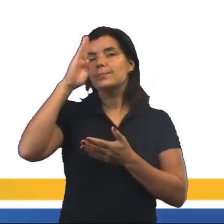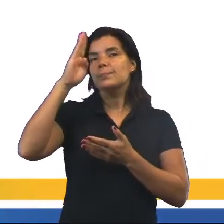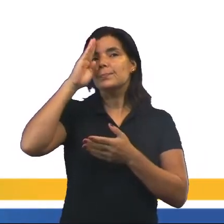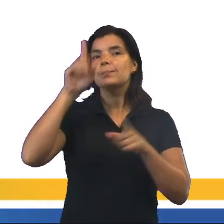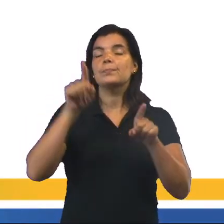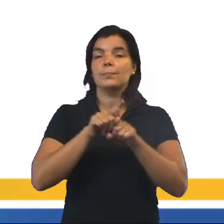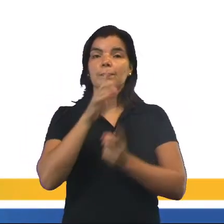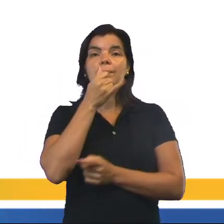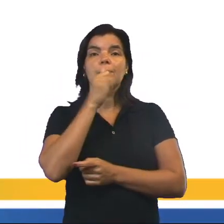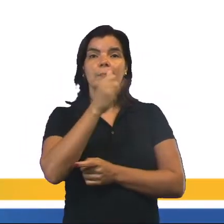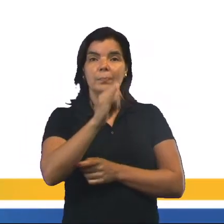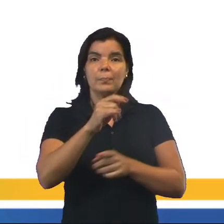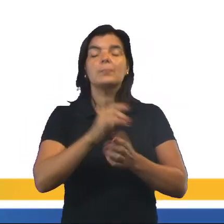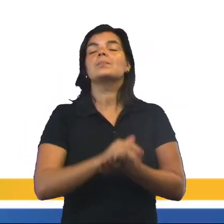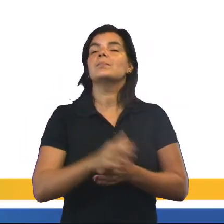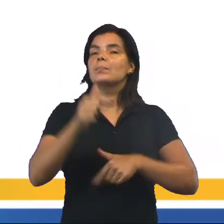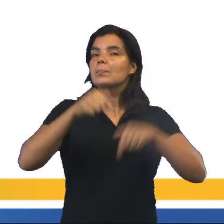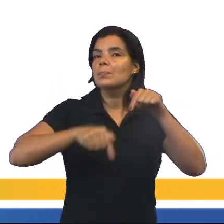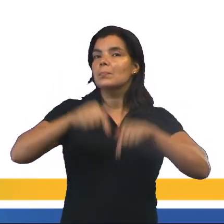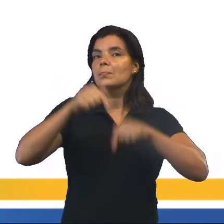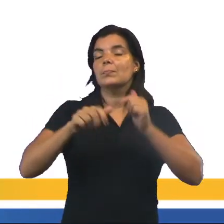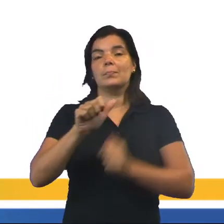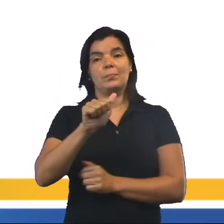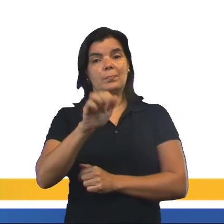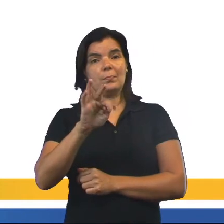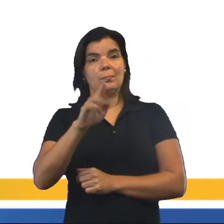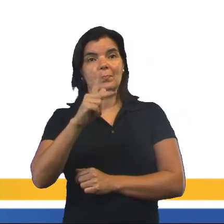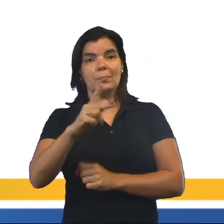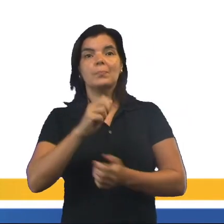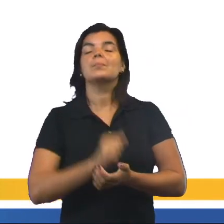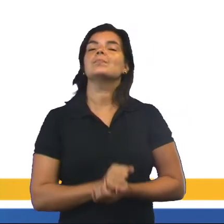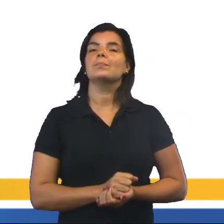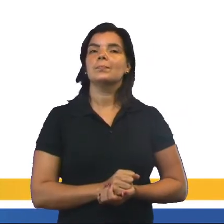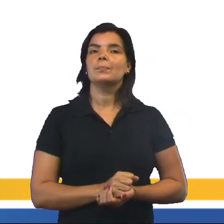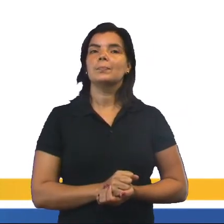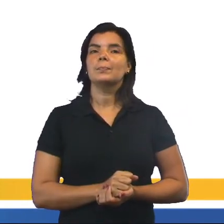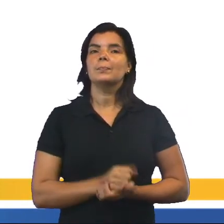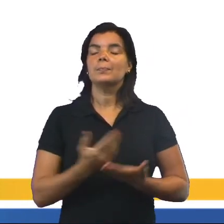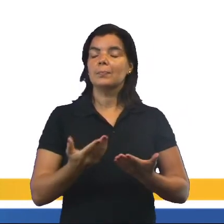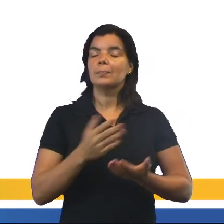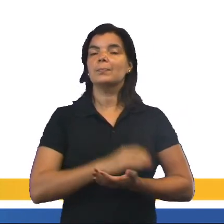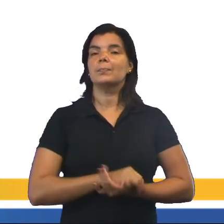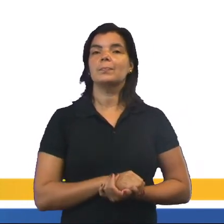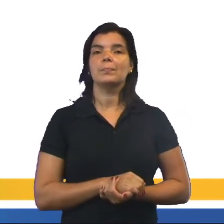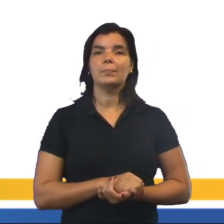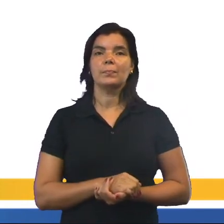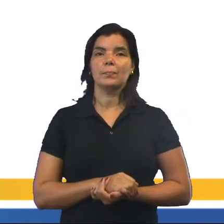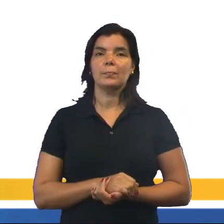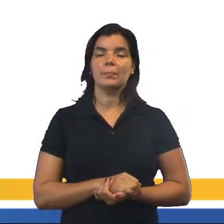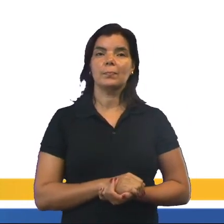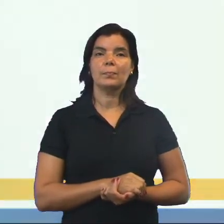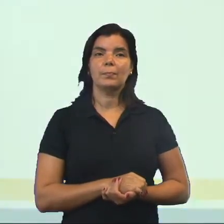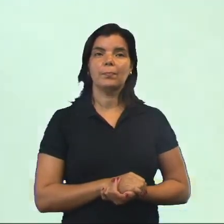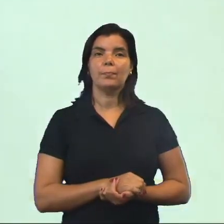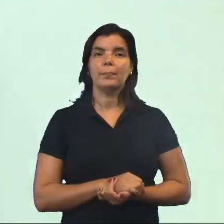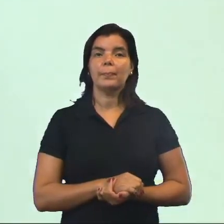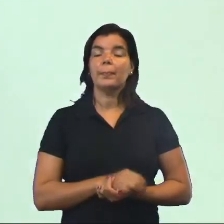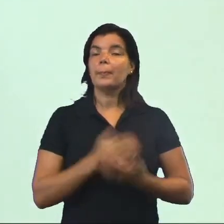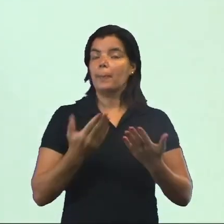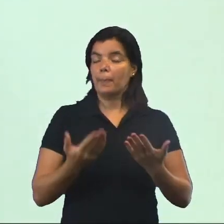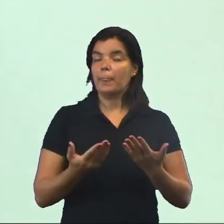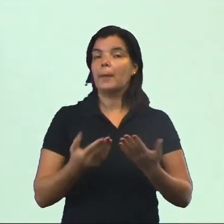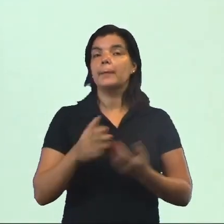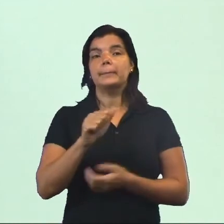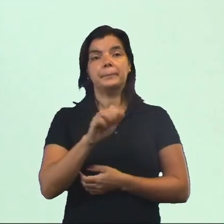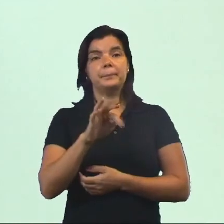fonte de energia química das células, né? É o ATP, sigla para adenosina trifosfato, tá? Então,